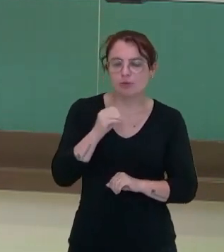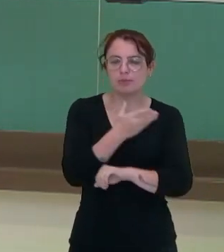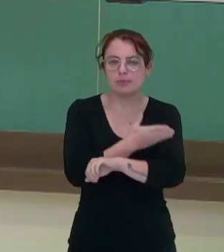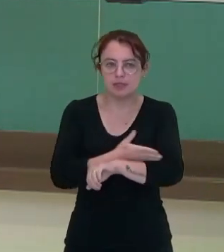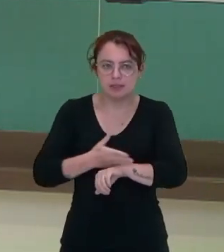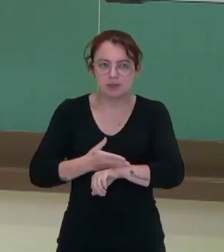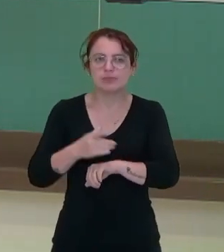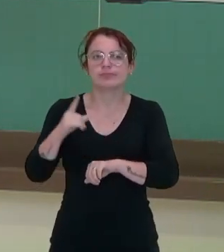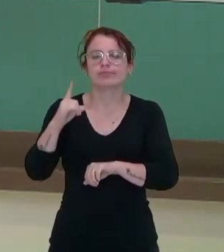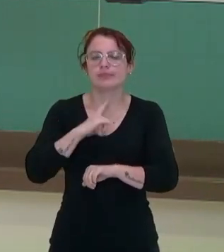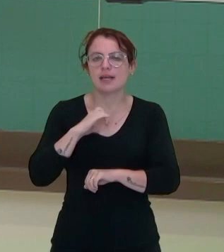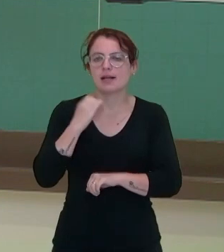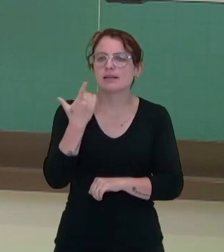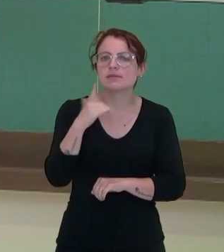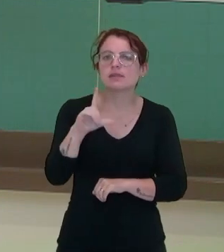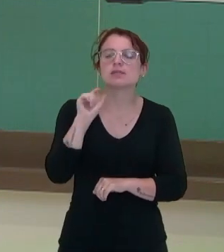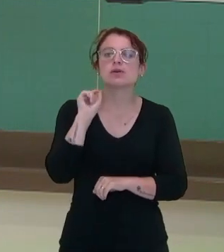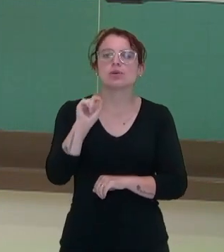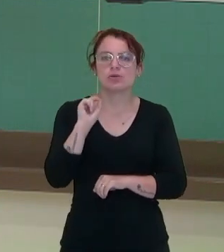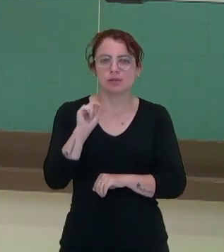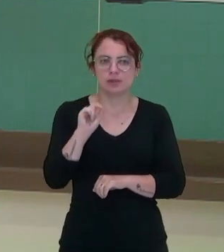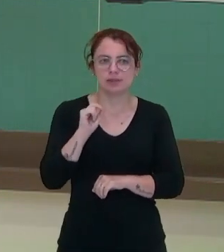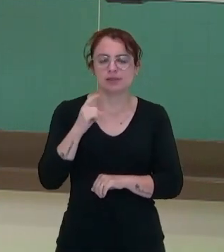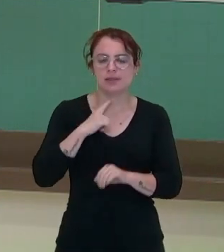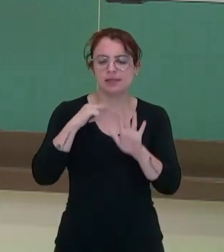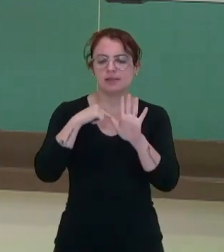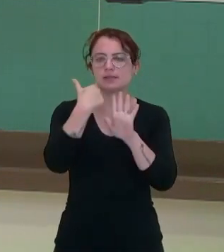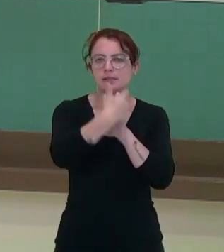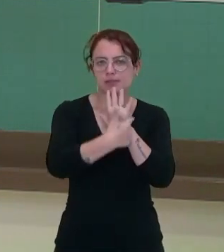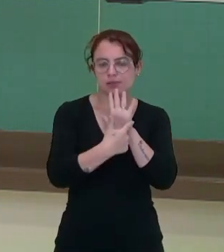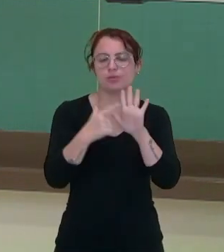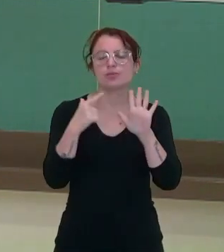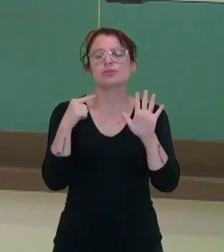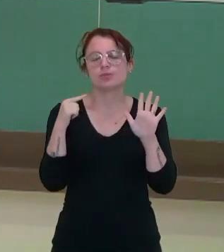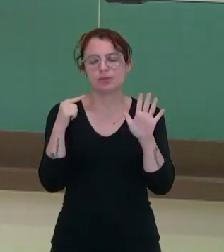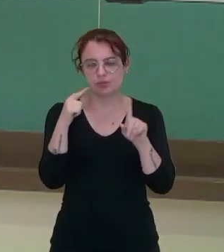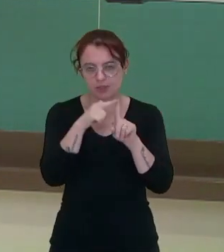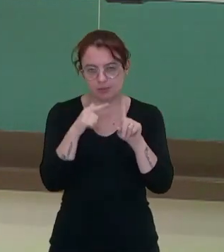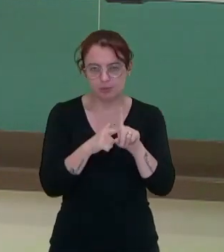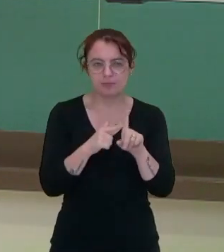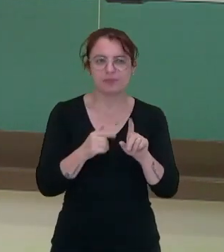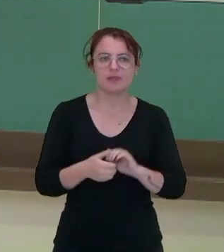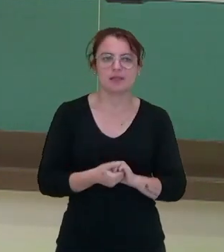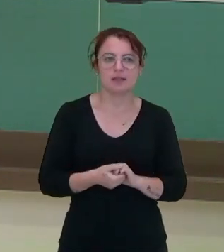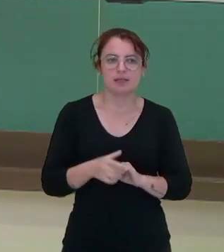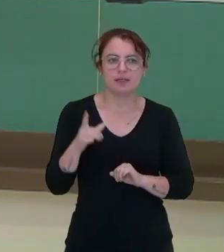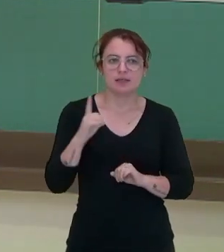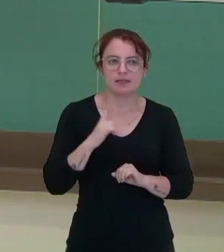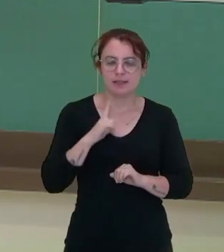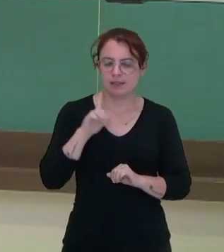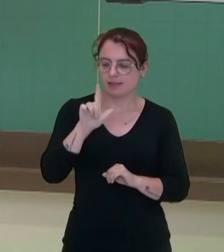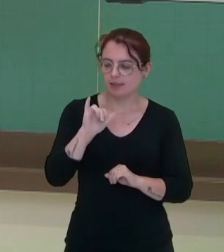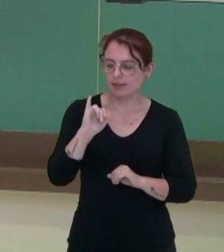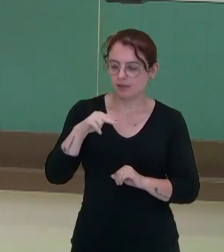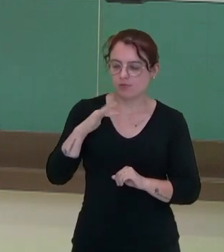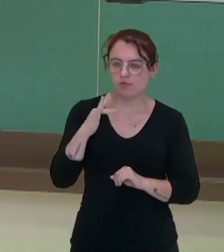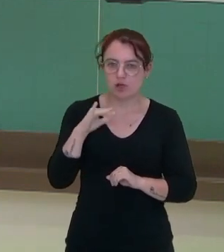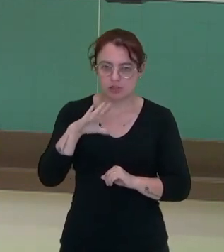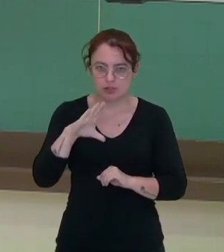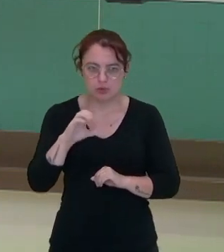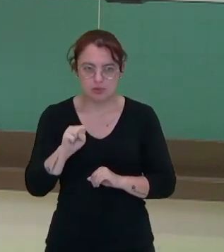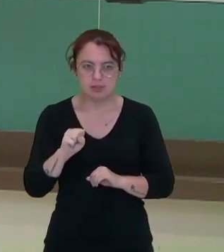são classificados em cinco tipos. É isso aí. Nós temos os linfócitos,